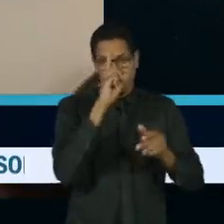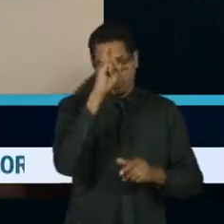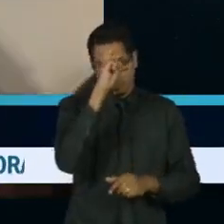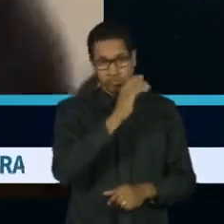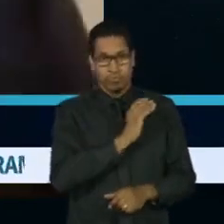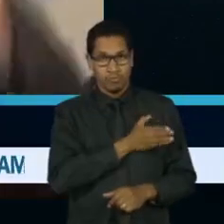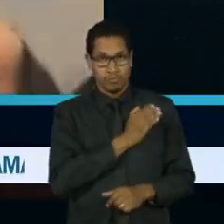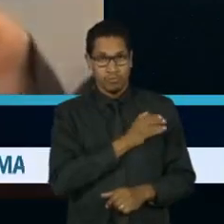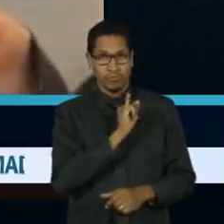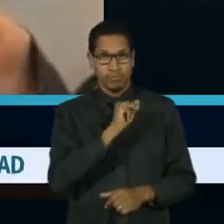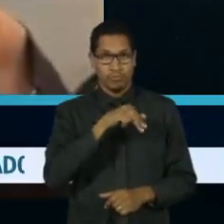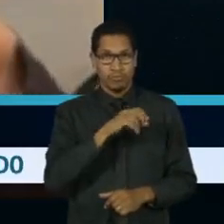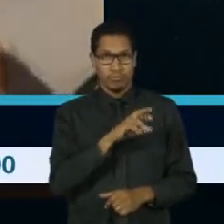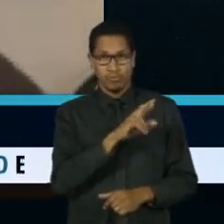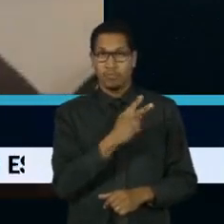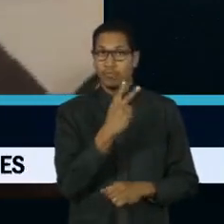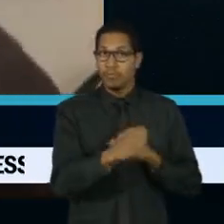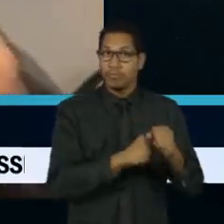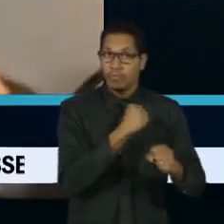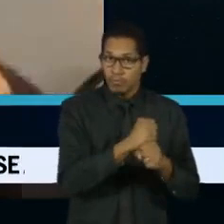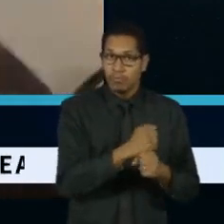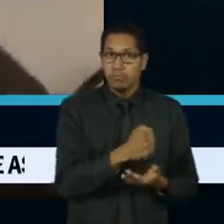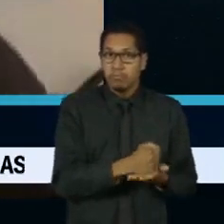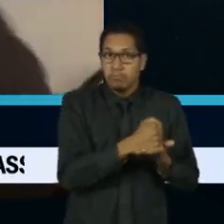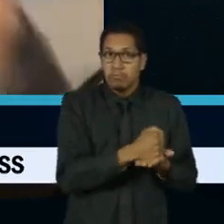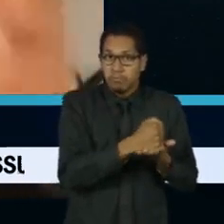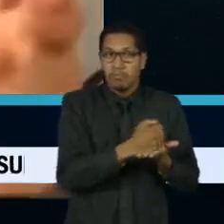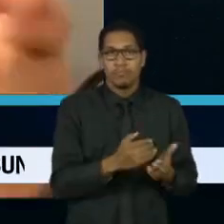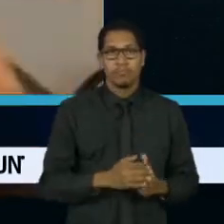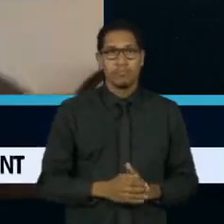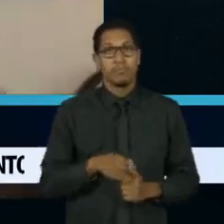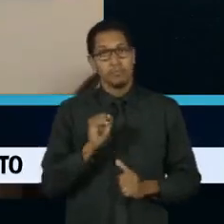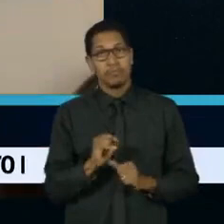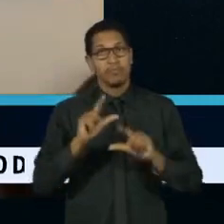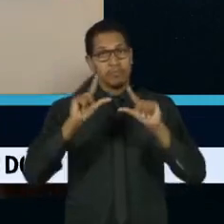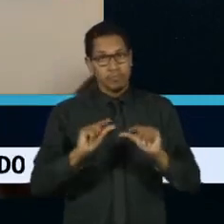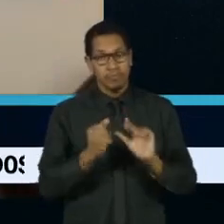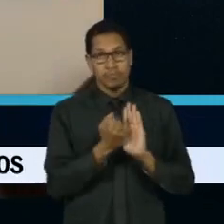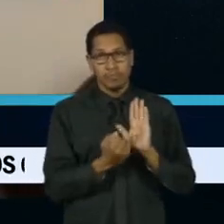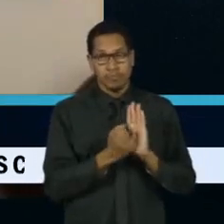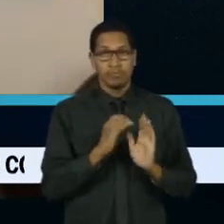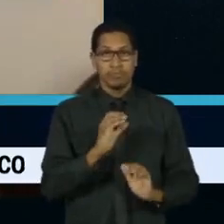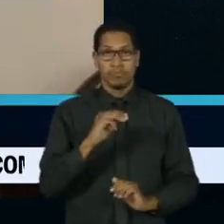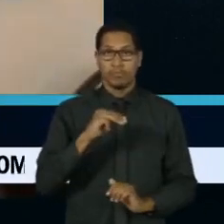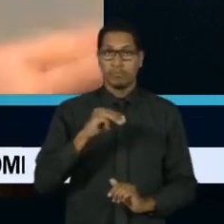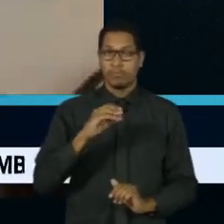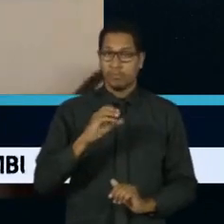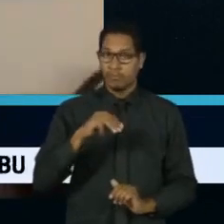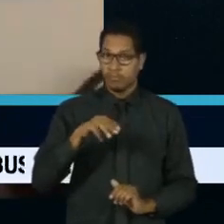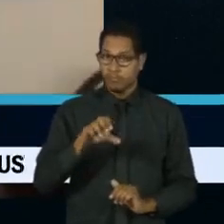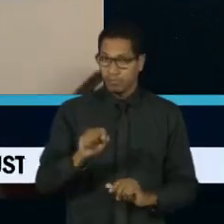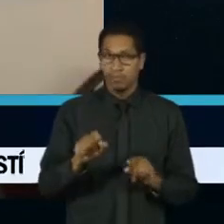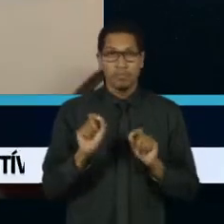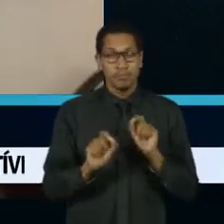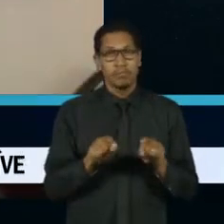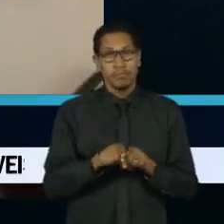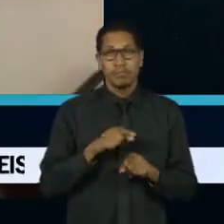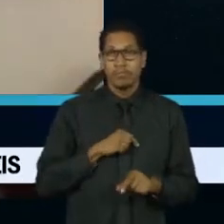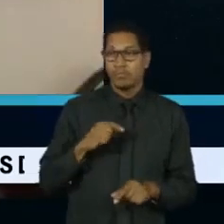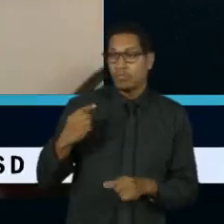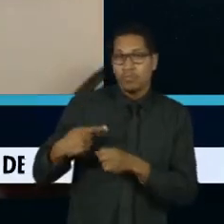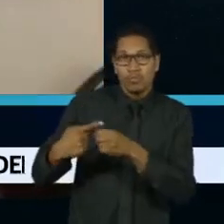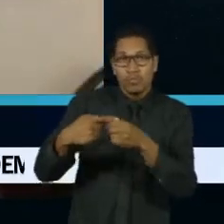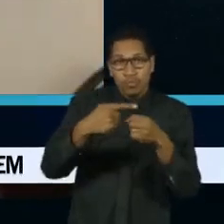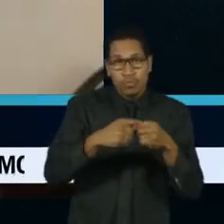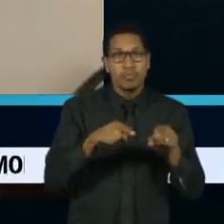Quando você reduz o ICMS, automaticamente você afeta a cota-parte dos municípios, que é uma transferência em cima do